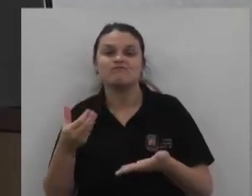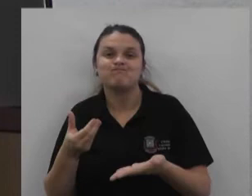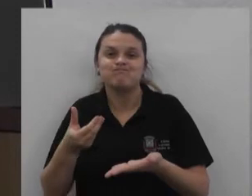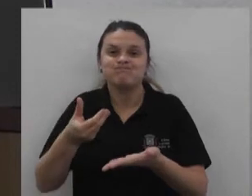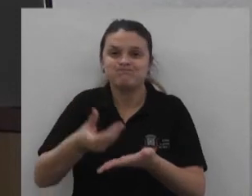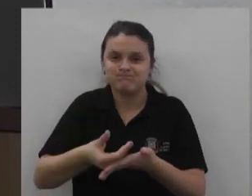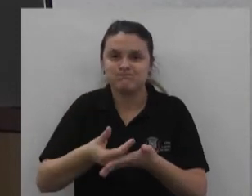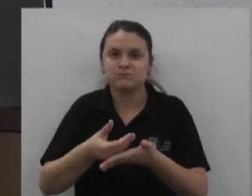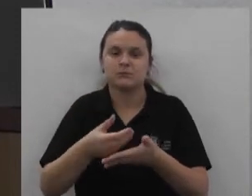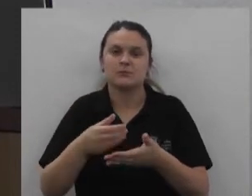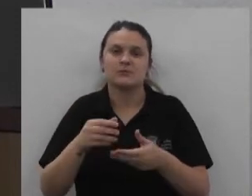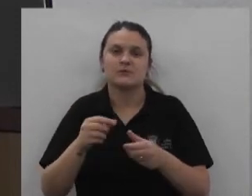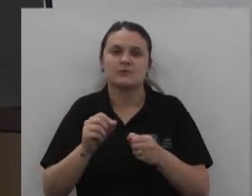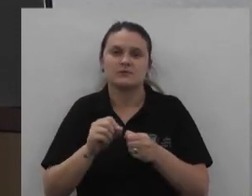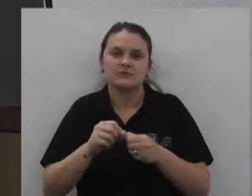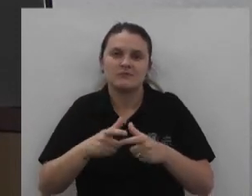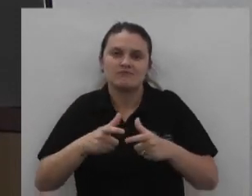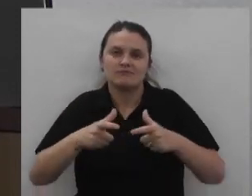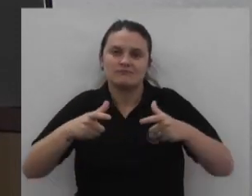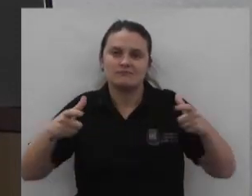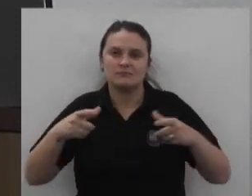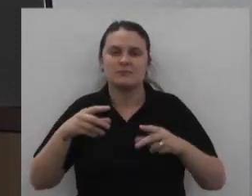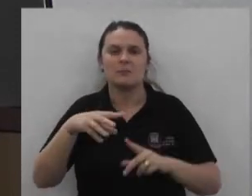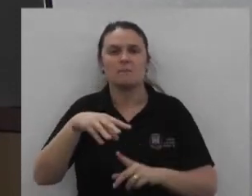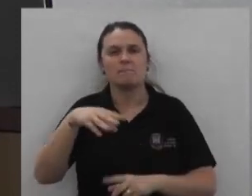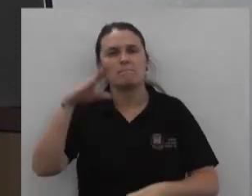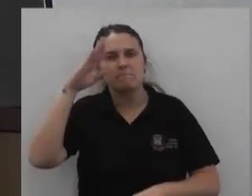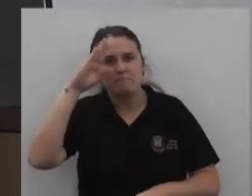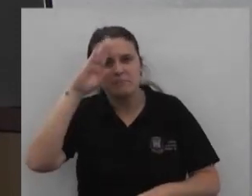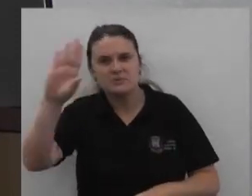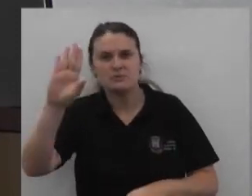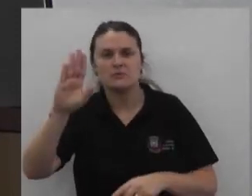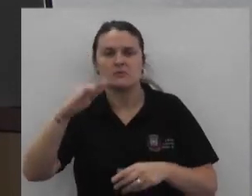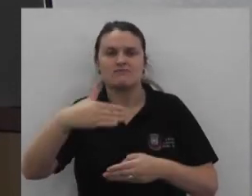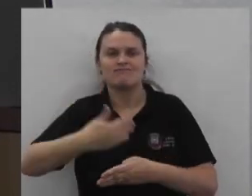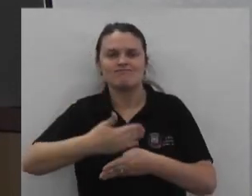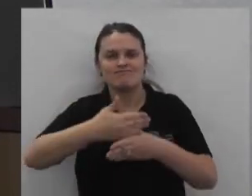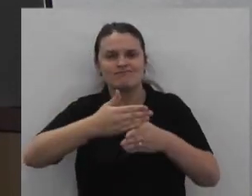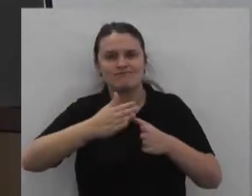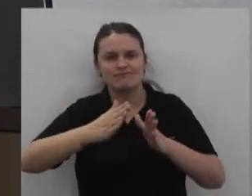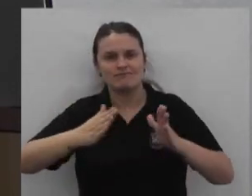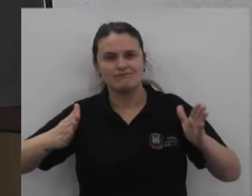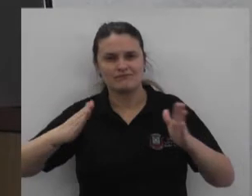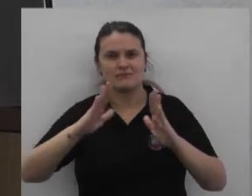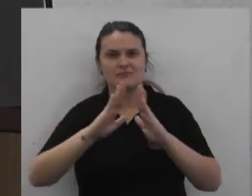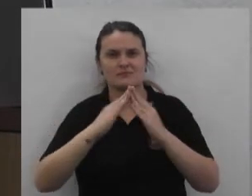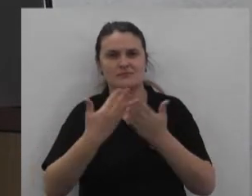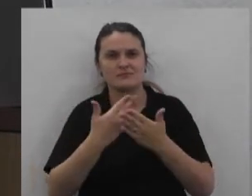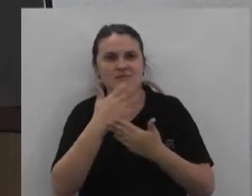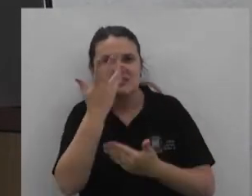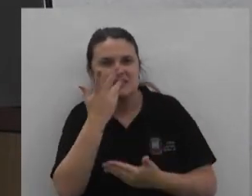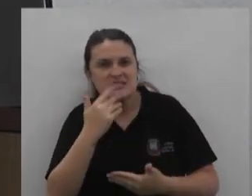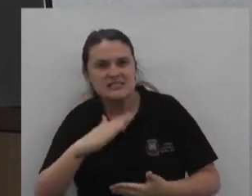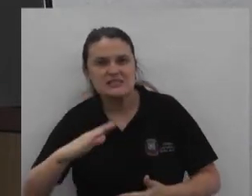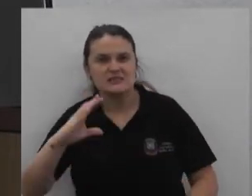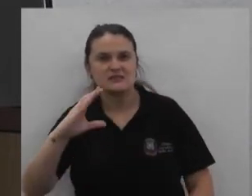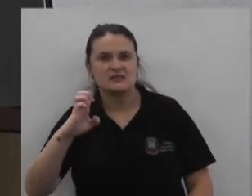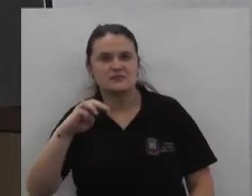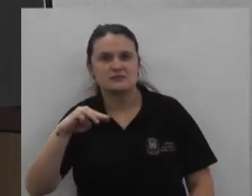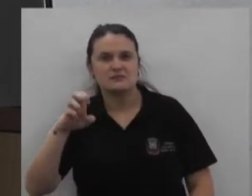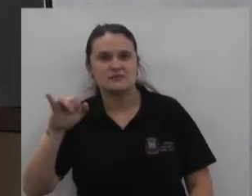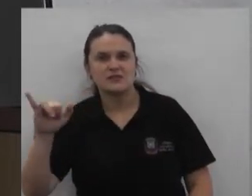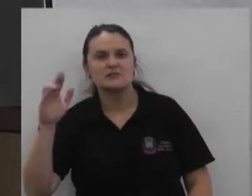recurso Para a ampliação Principalmente Para a ampliação Dos CMEs E por que a